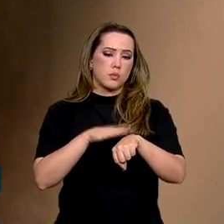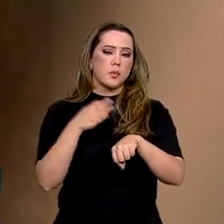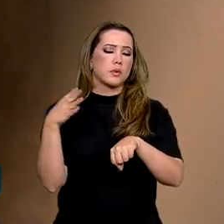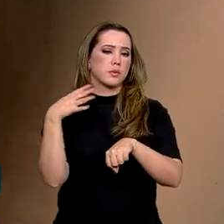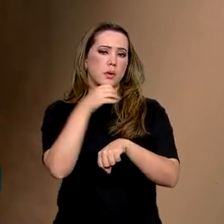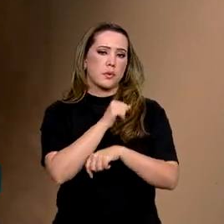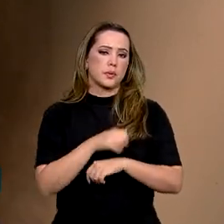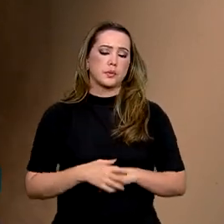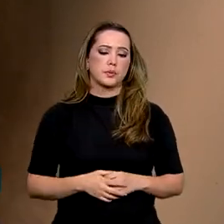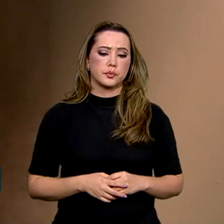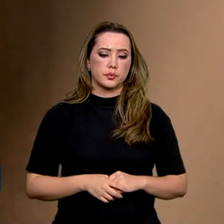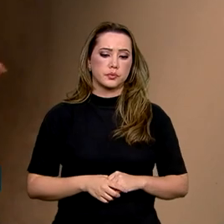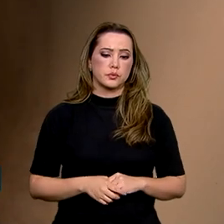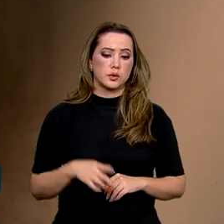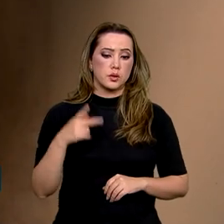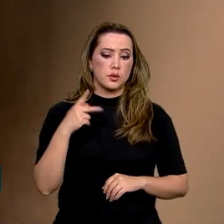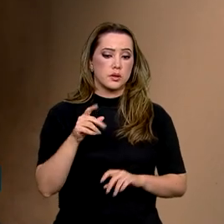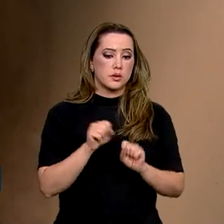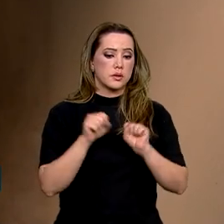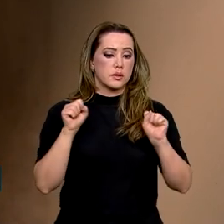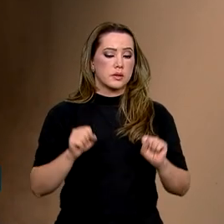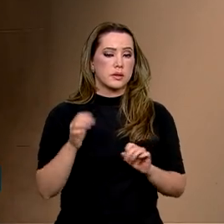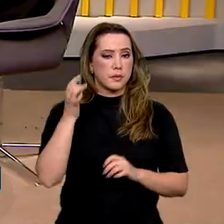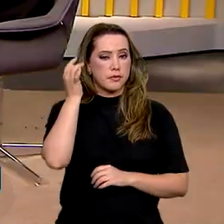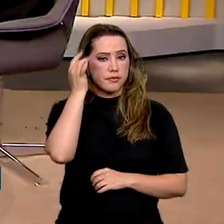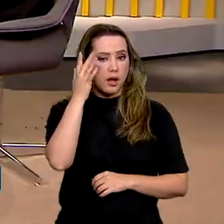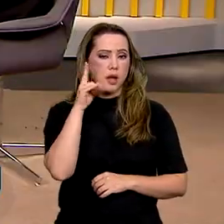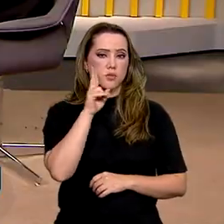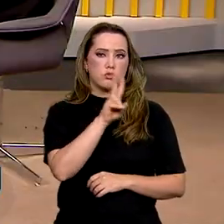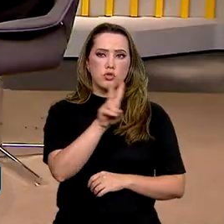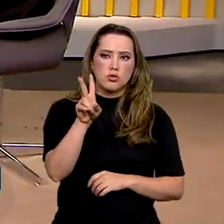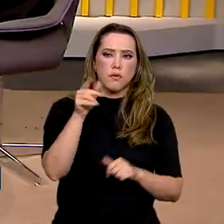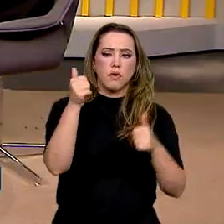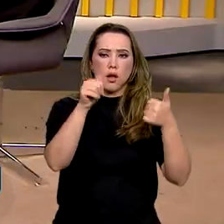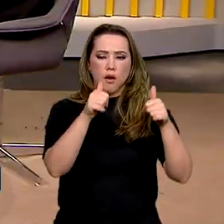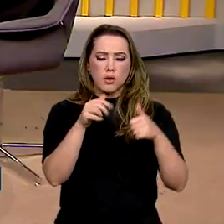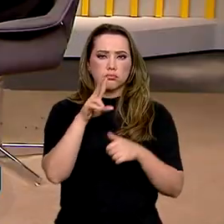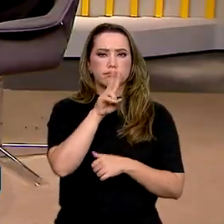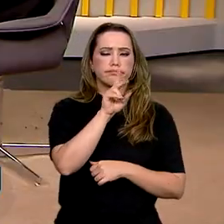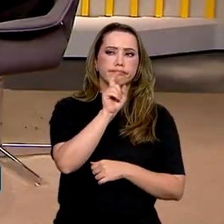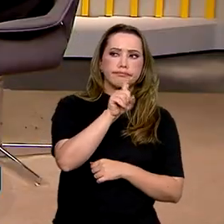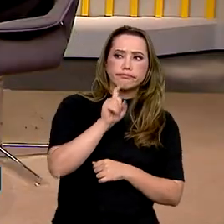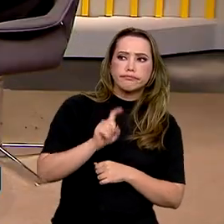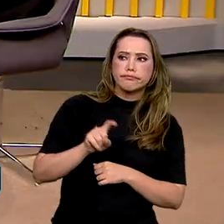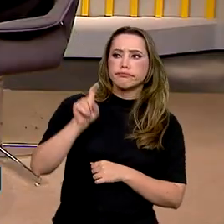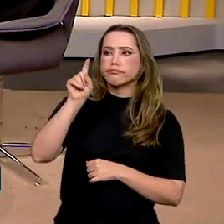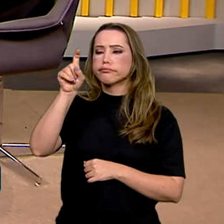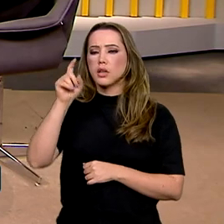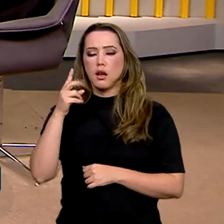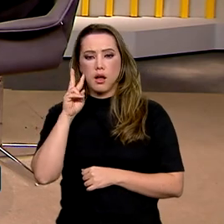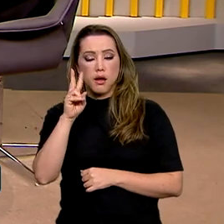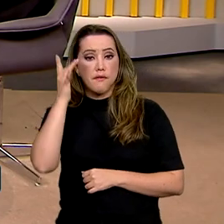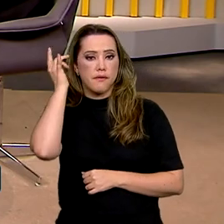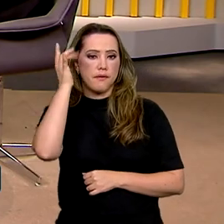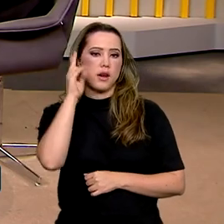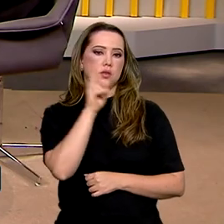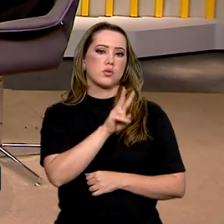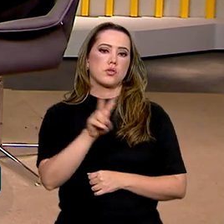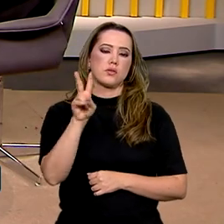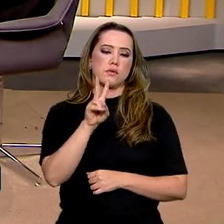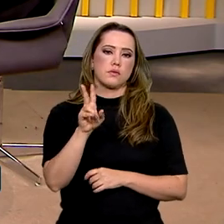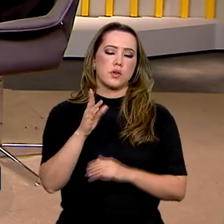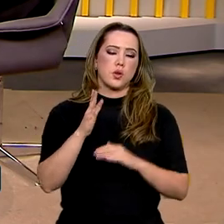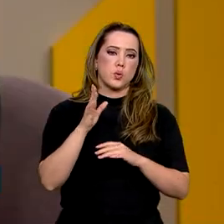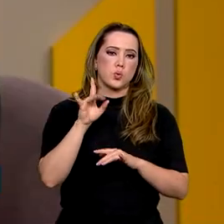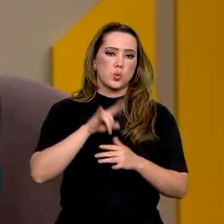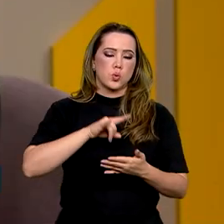rápida. A sua plataforma é mais intuitiva, então fica mais fácil do pescador também entender os documentos que